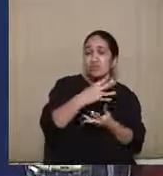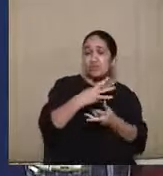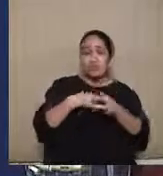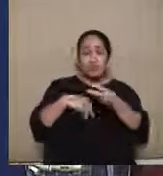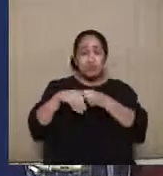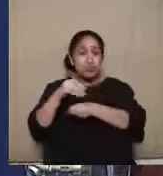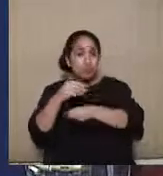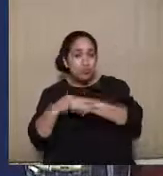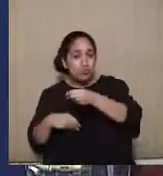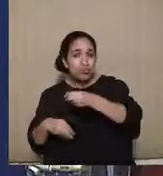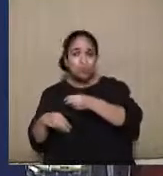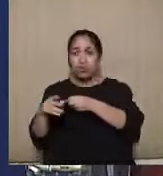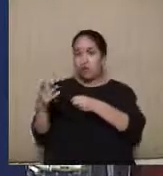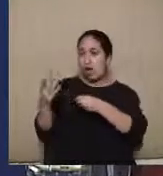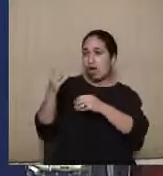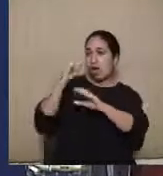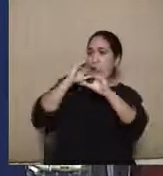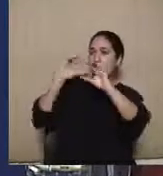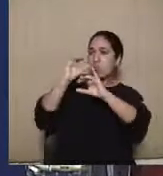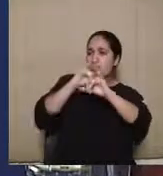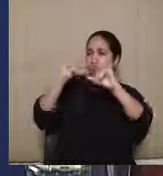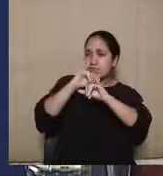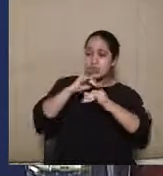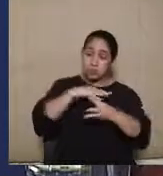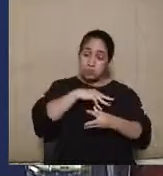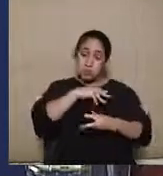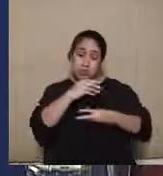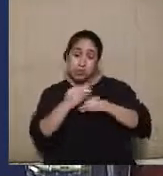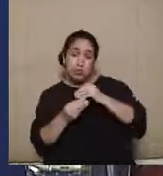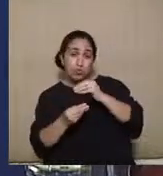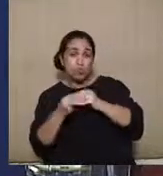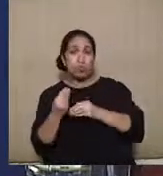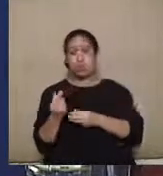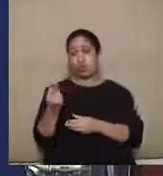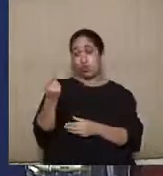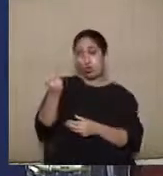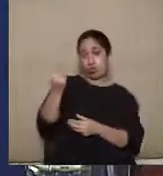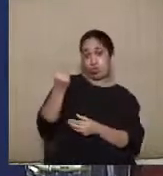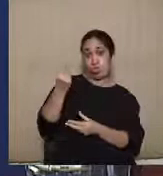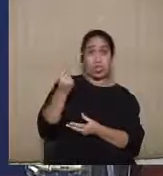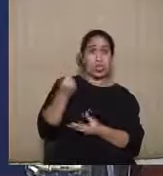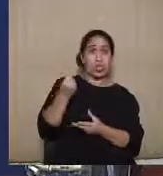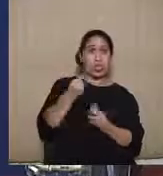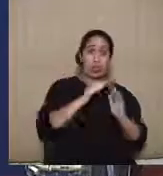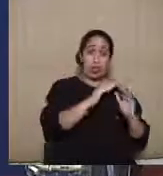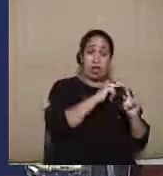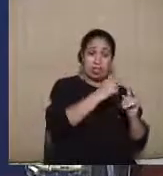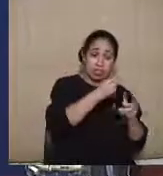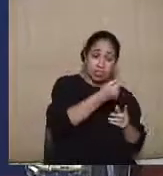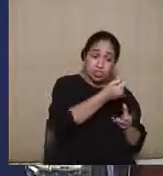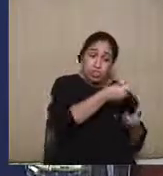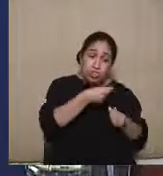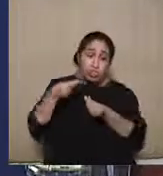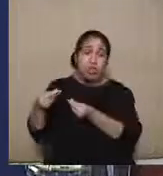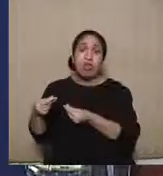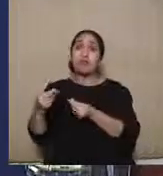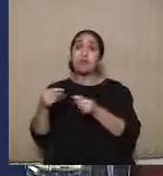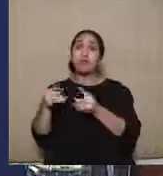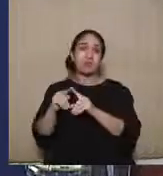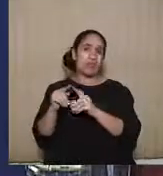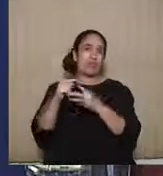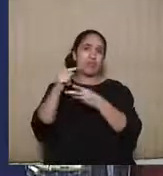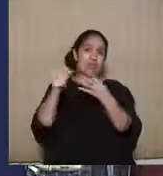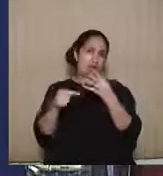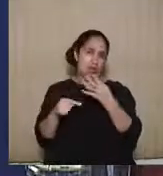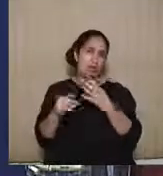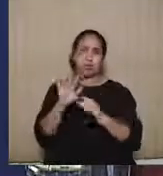os indevidos de meio de comunicação social, vai haver um aporte de dinheiro de igrejas, daí a gente consegue nessas figuras mais clássicas,